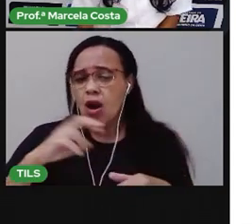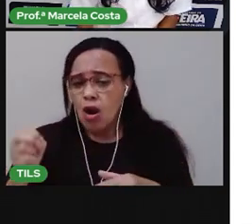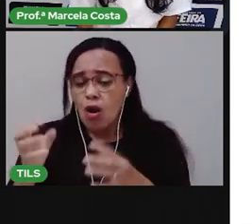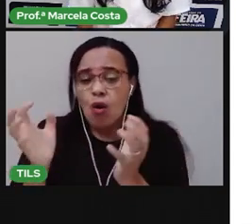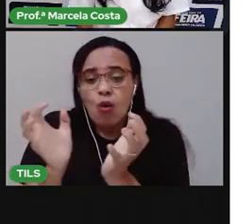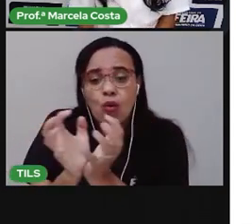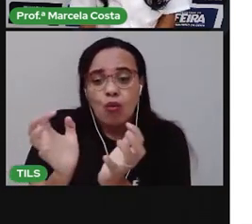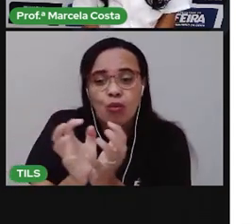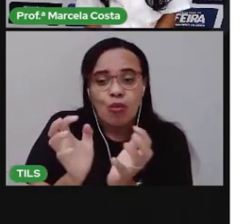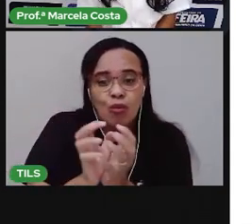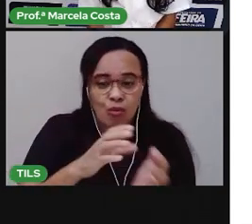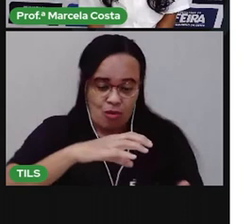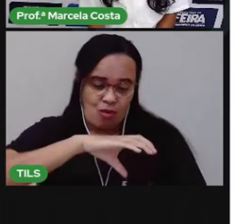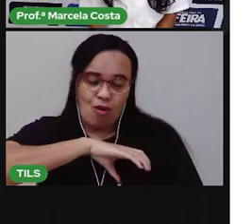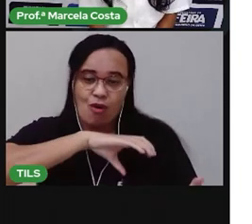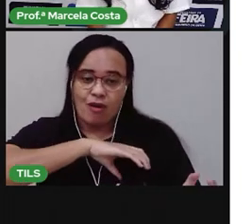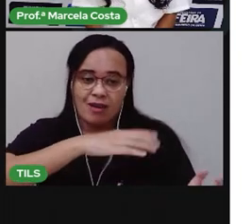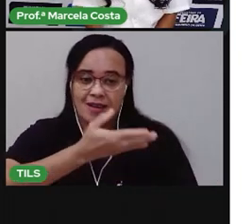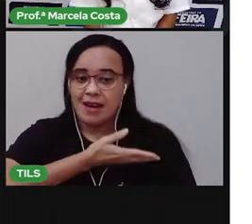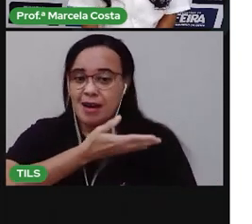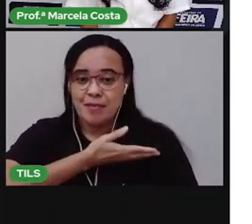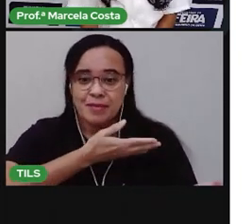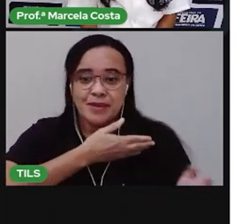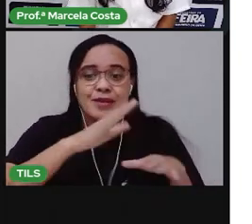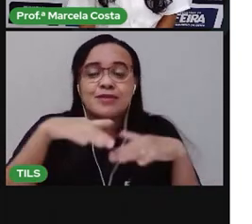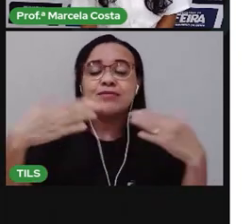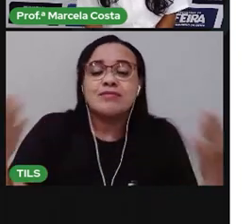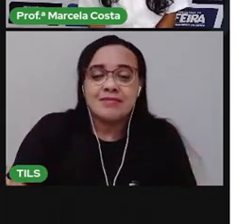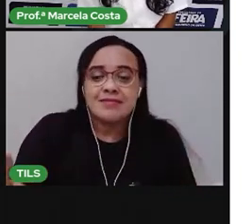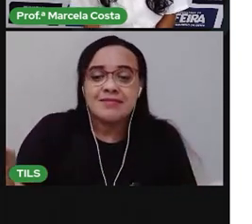com seus colegas? Com um grupo de crianças?